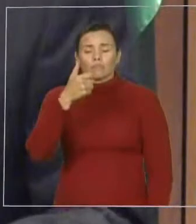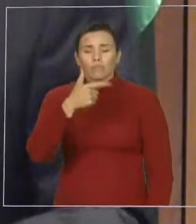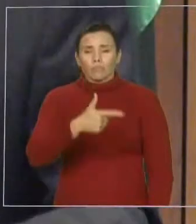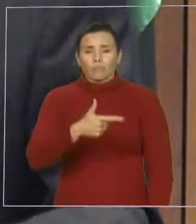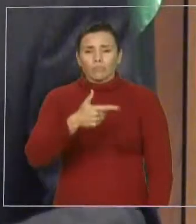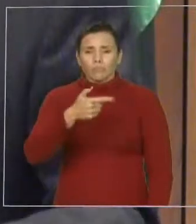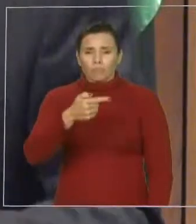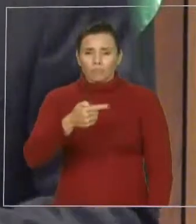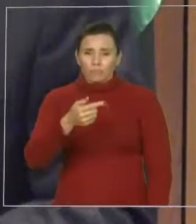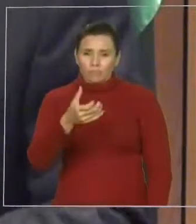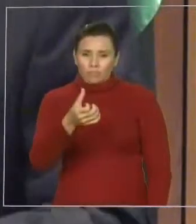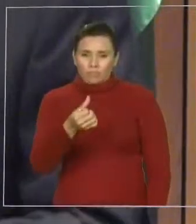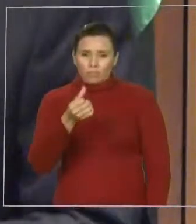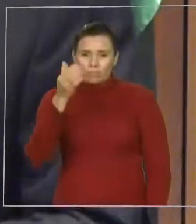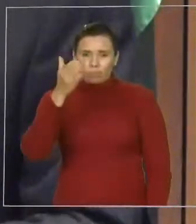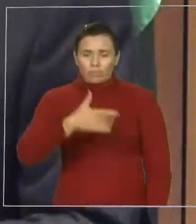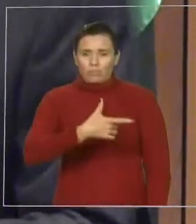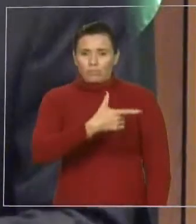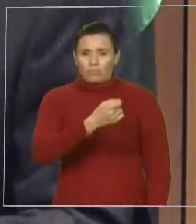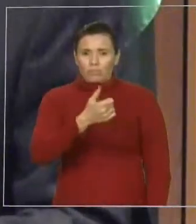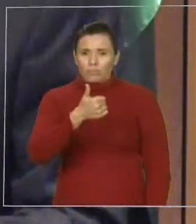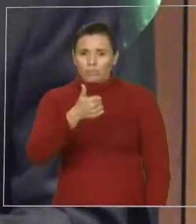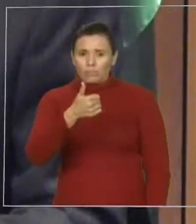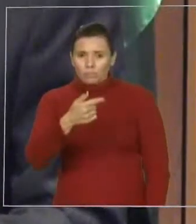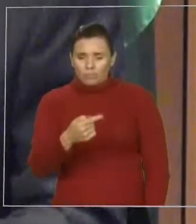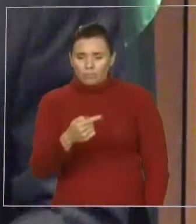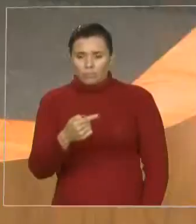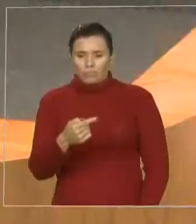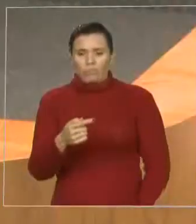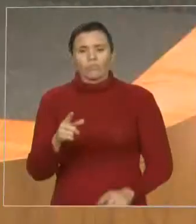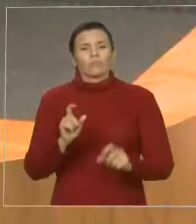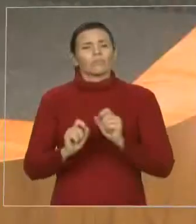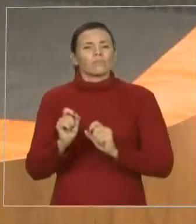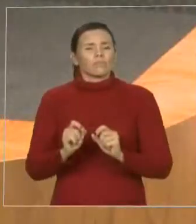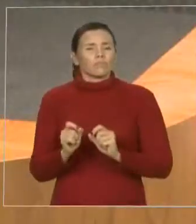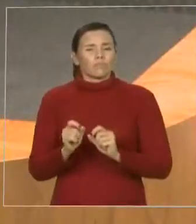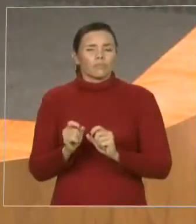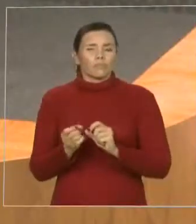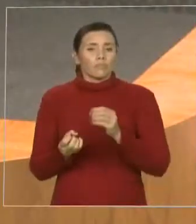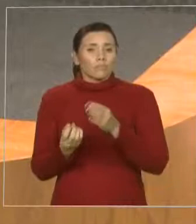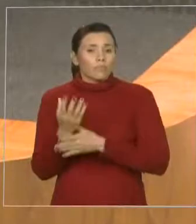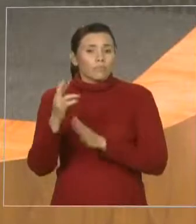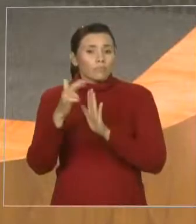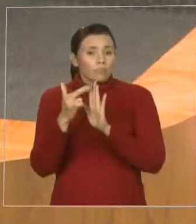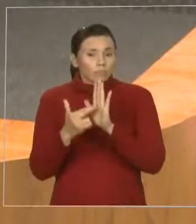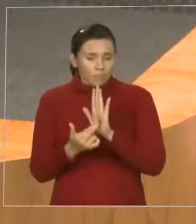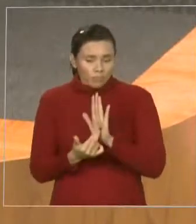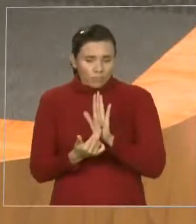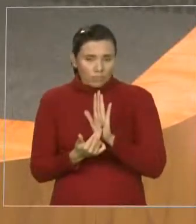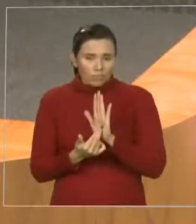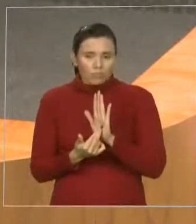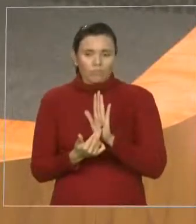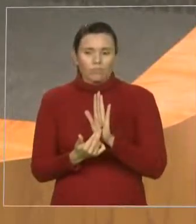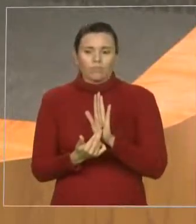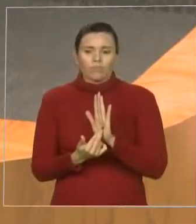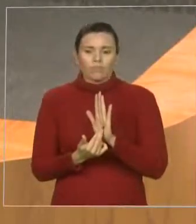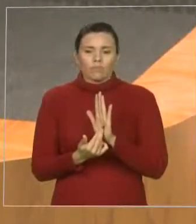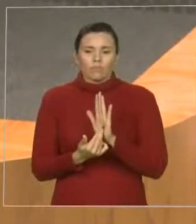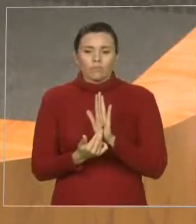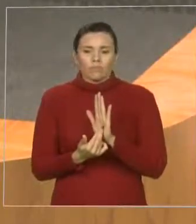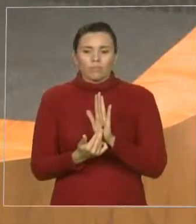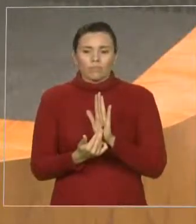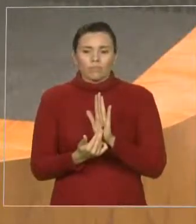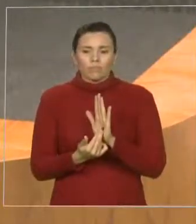Uma lei que regulamenta, que define e cria, na verdade, a